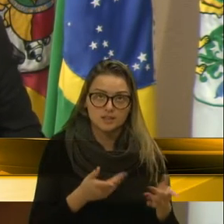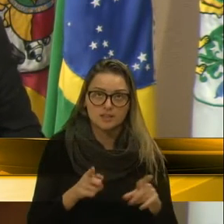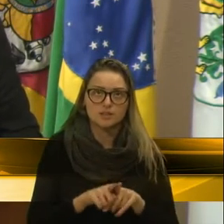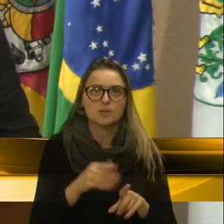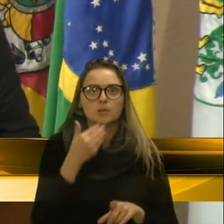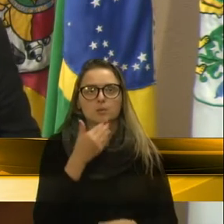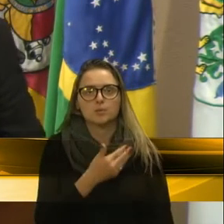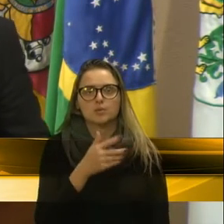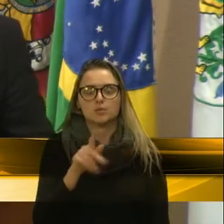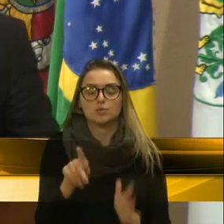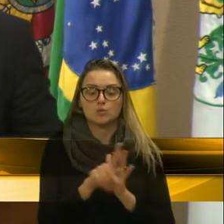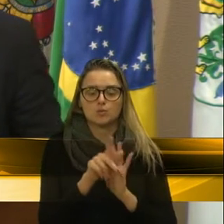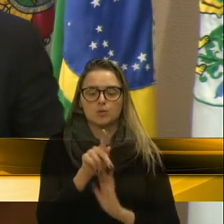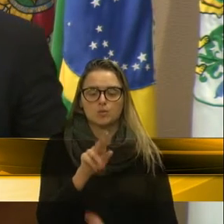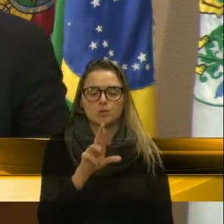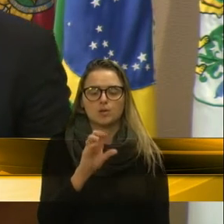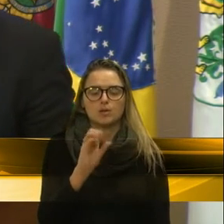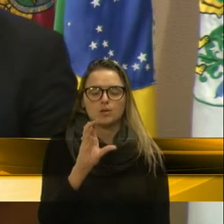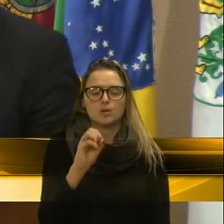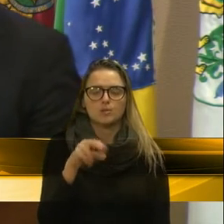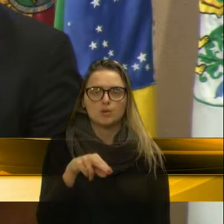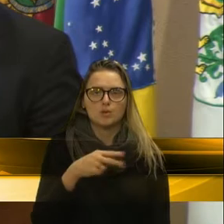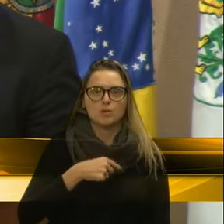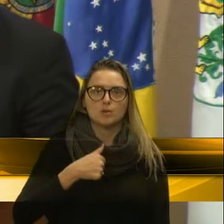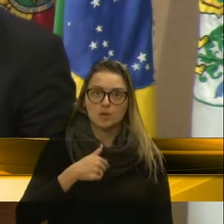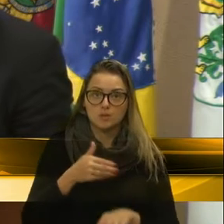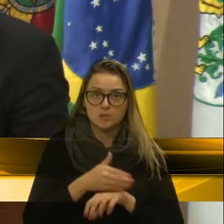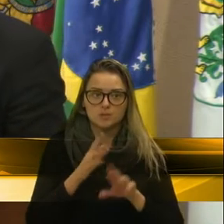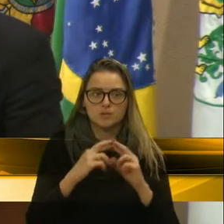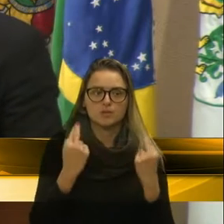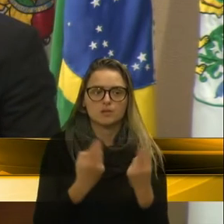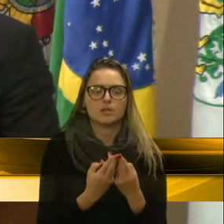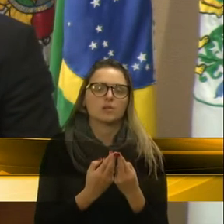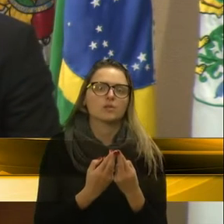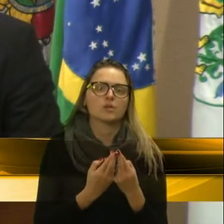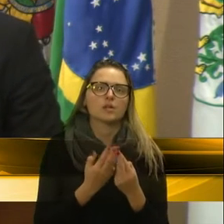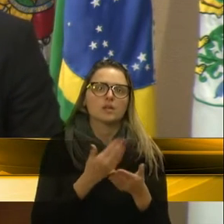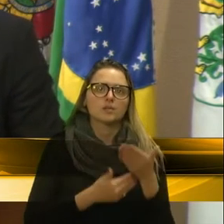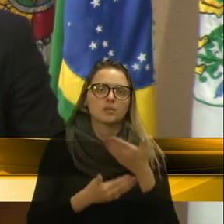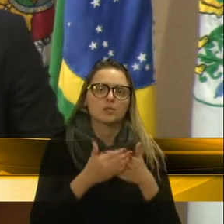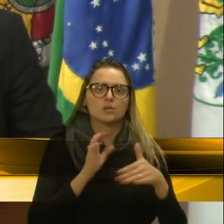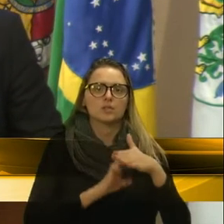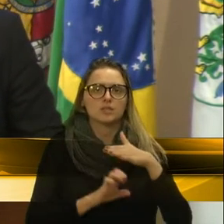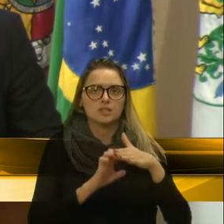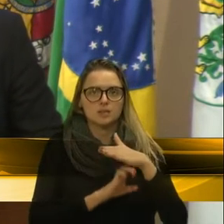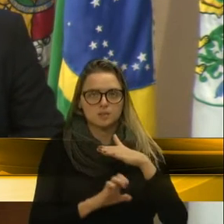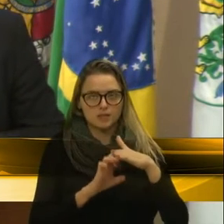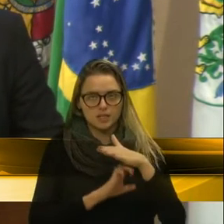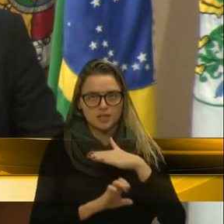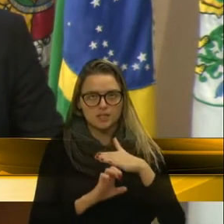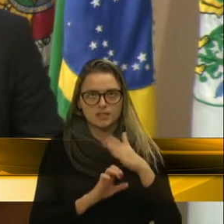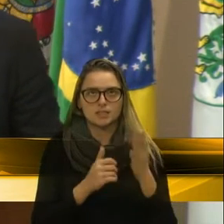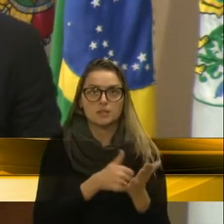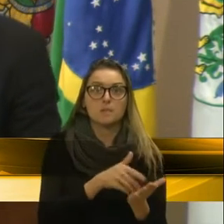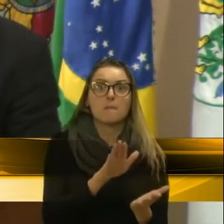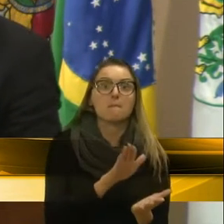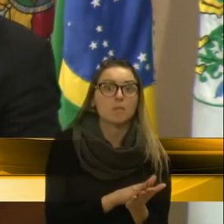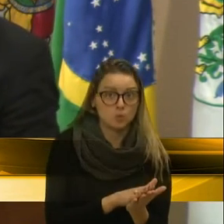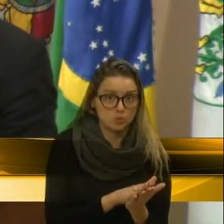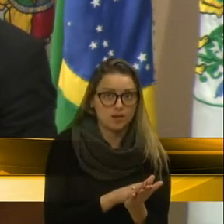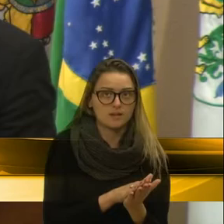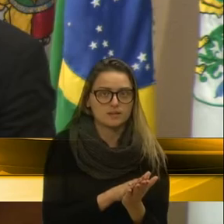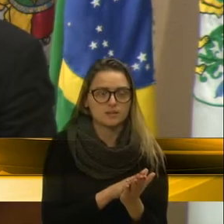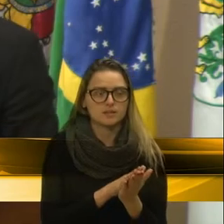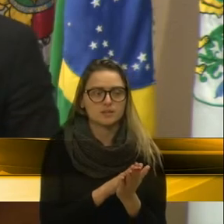PROCON, nas reuniões que a gente teve com o PROCON, para que essas empresas sejam punidas, sejam notificadas, e